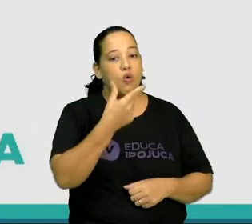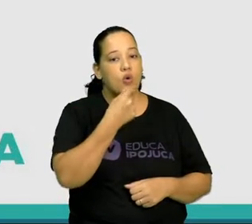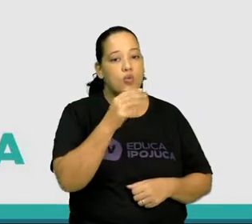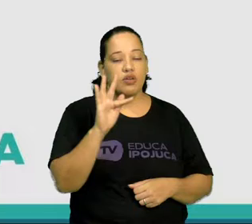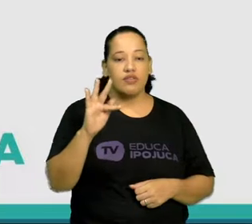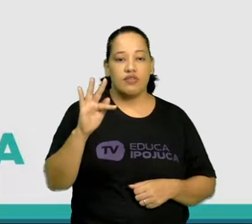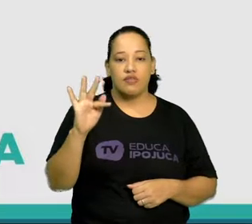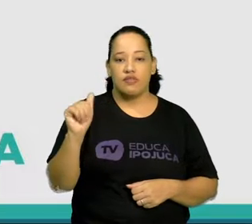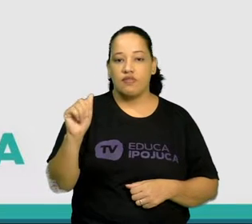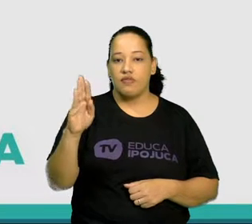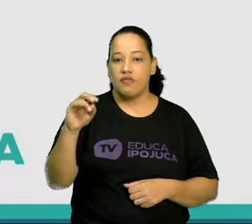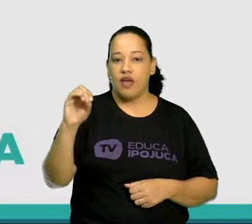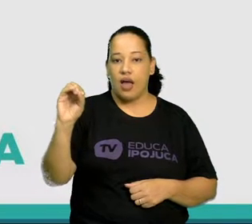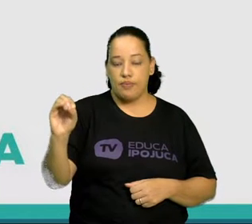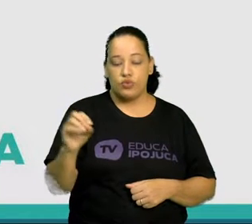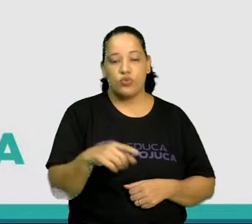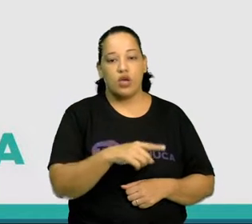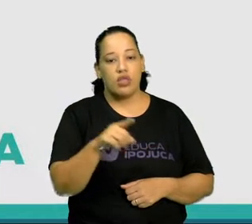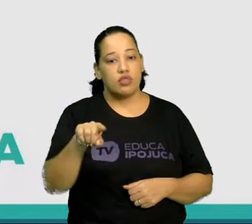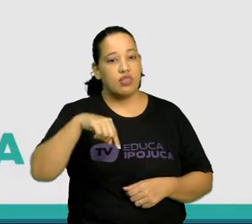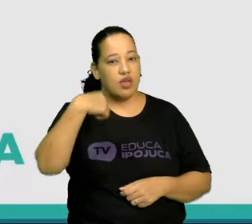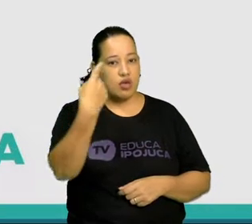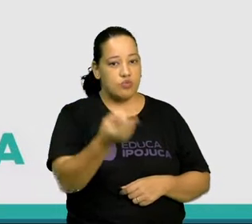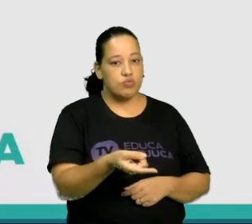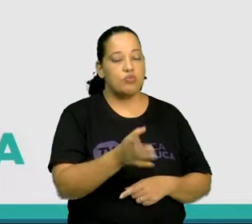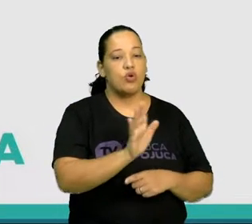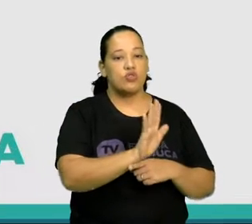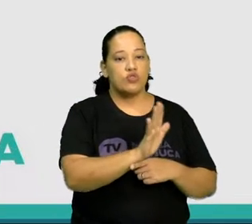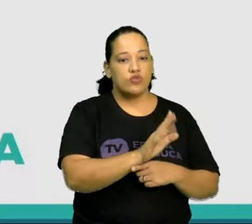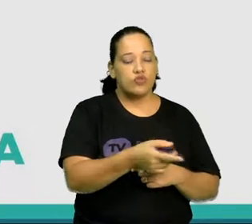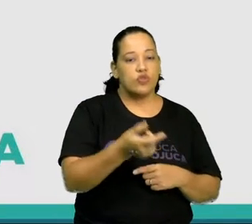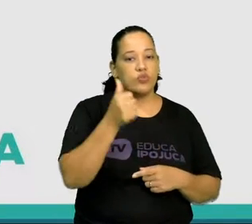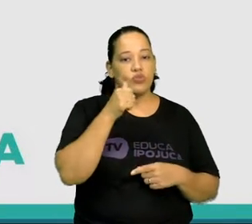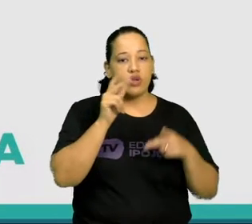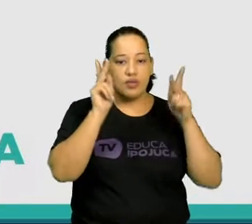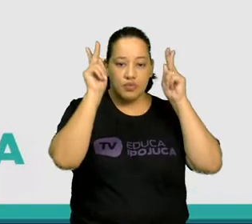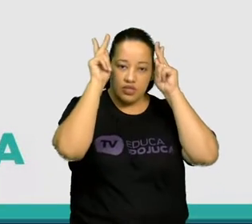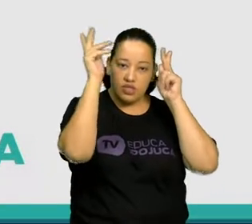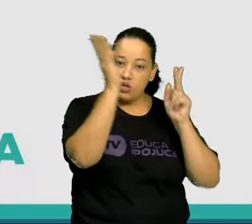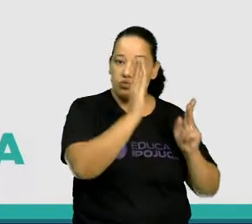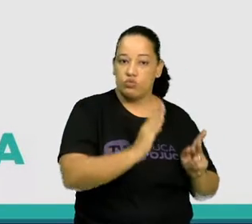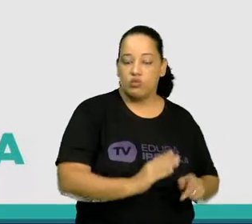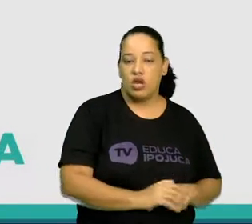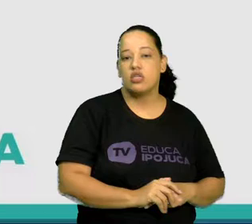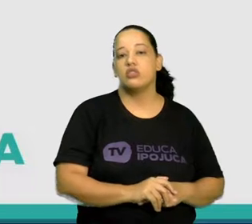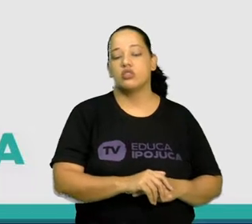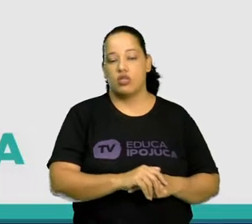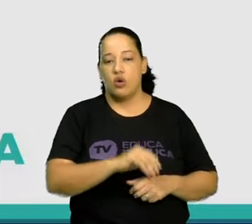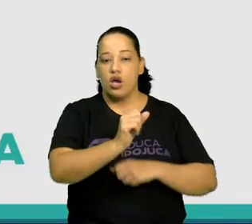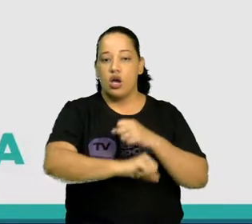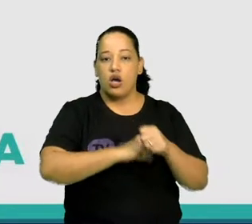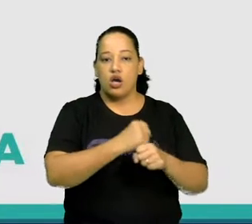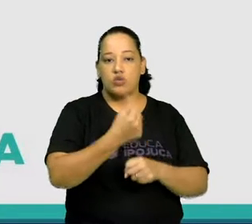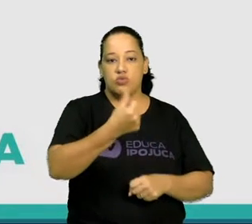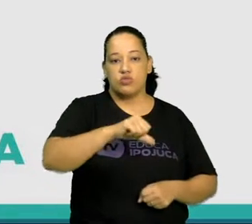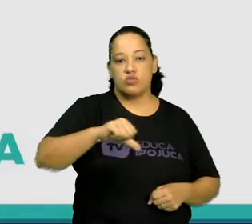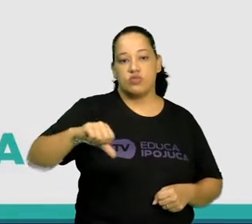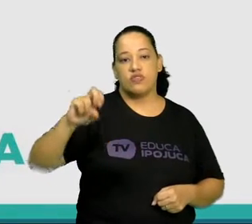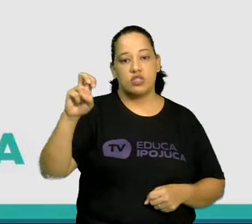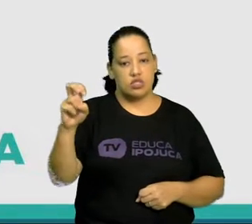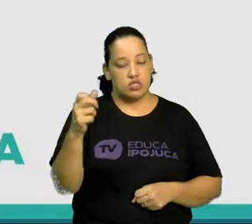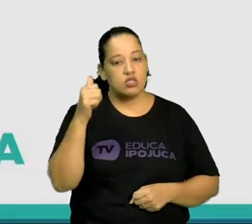Depois vem Carlota Joaquina, Princesa do Brasil, também de 1995, direção da Carla